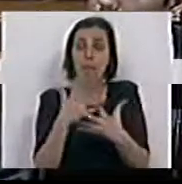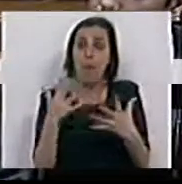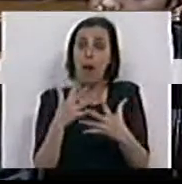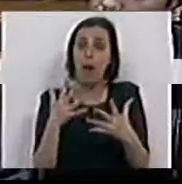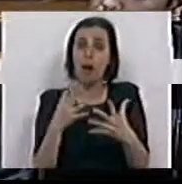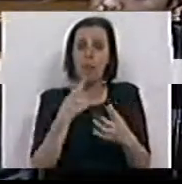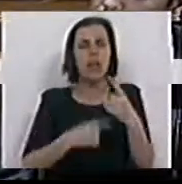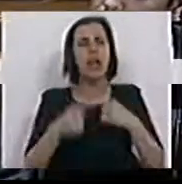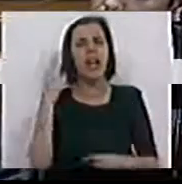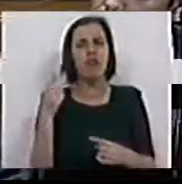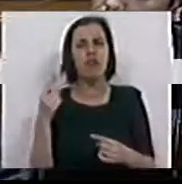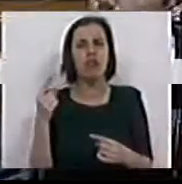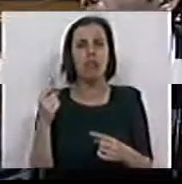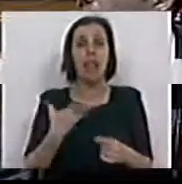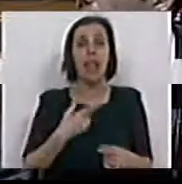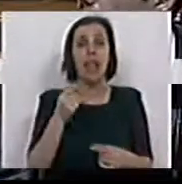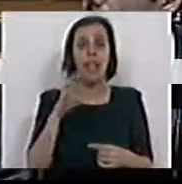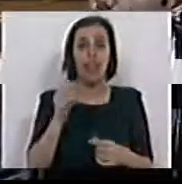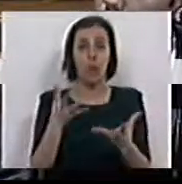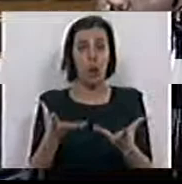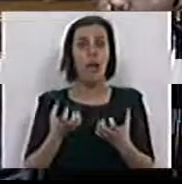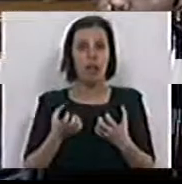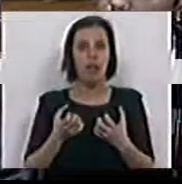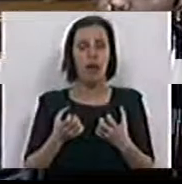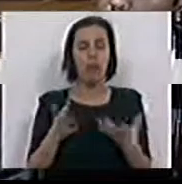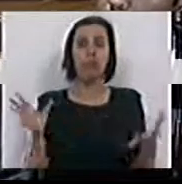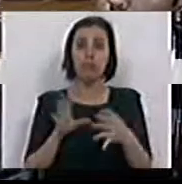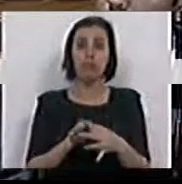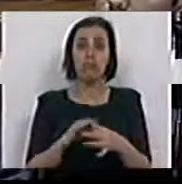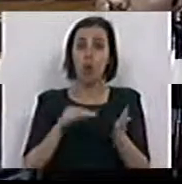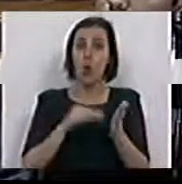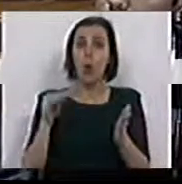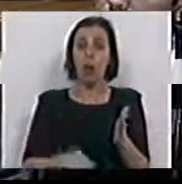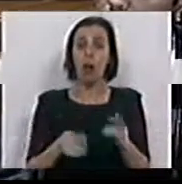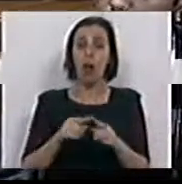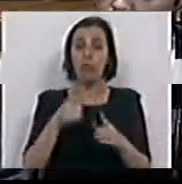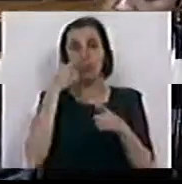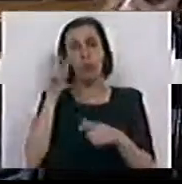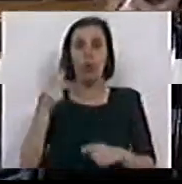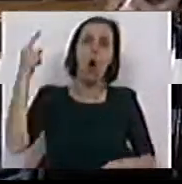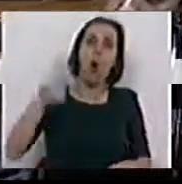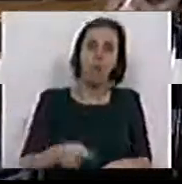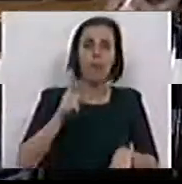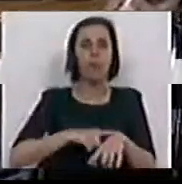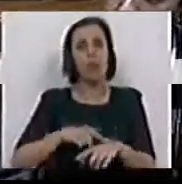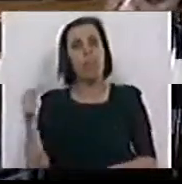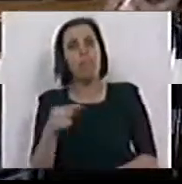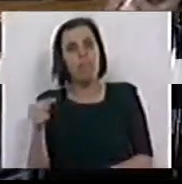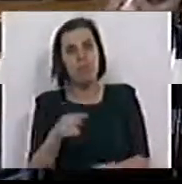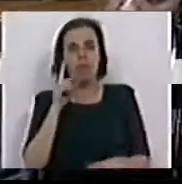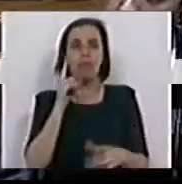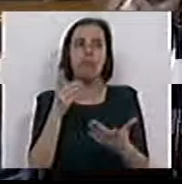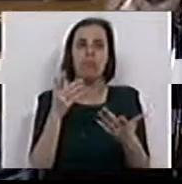de queixas que a DEC, por exemplo, tem recebido diz respeito a estes contratos em que os consumidores são obrigados a um período mínimo